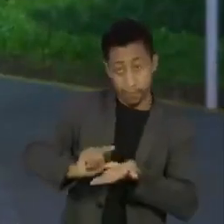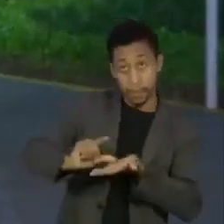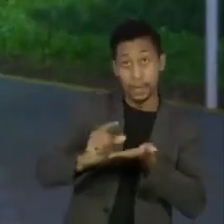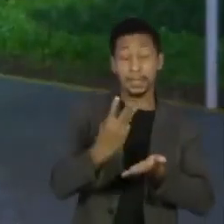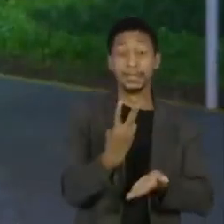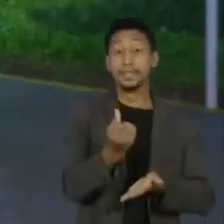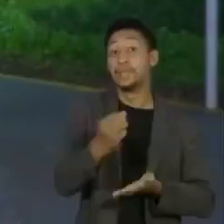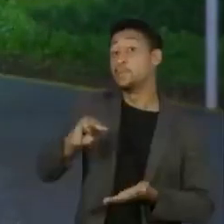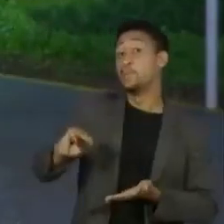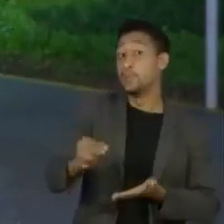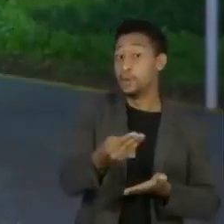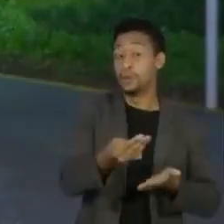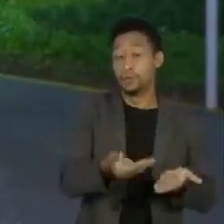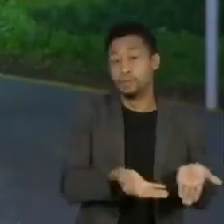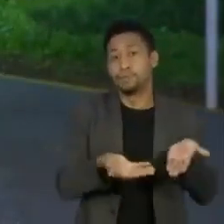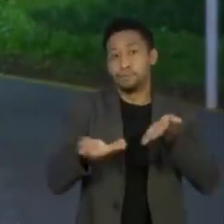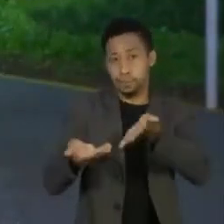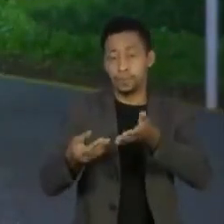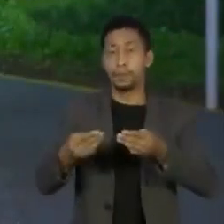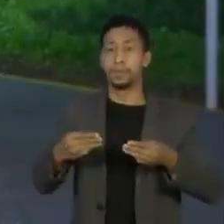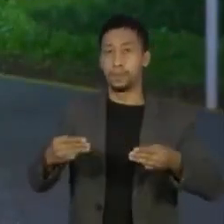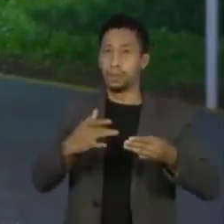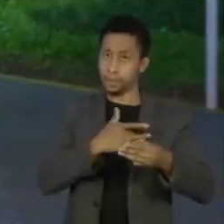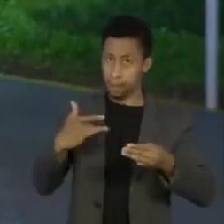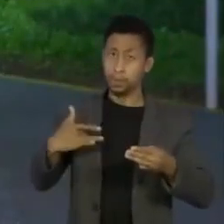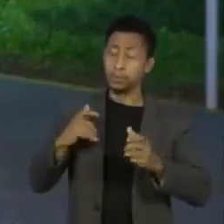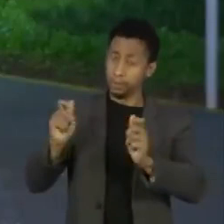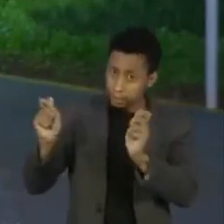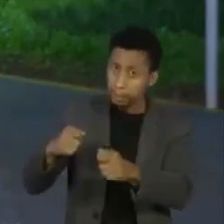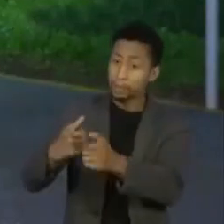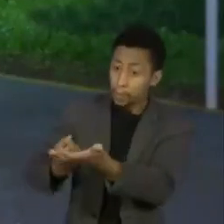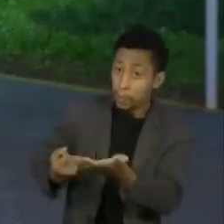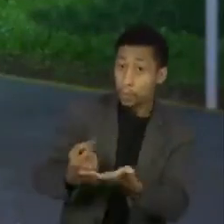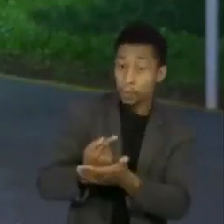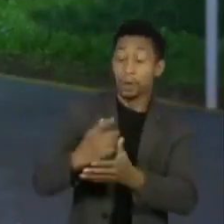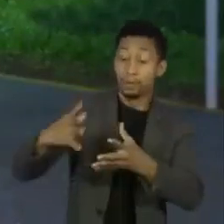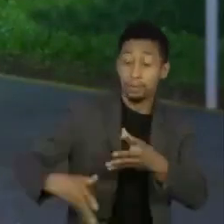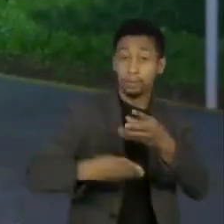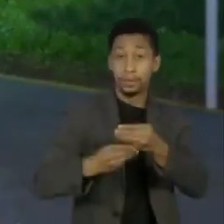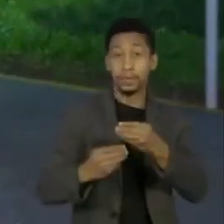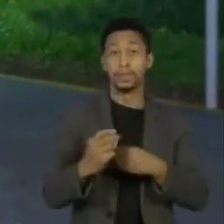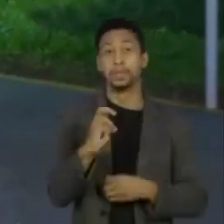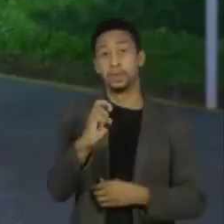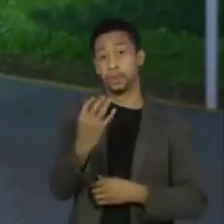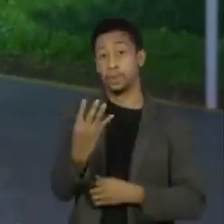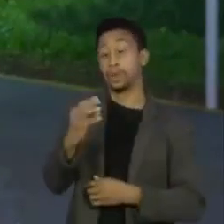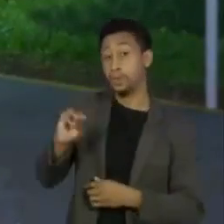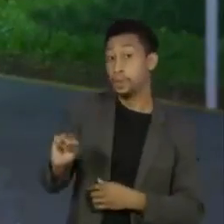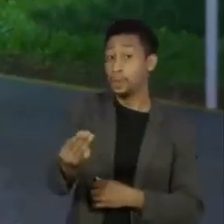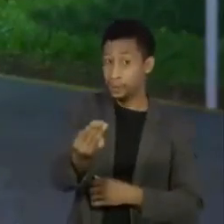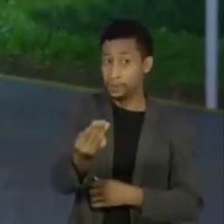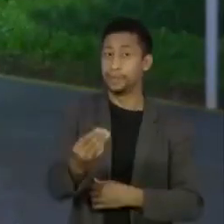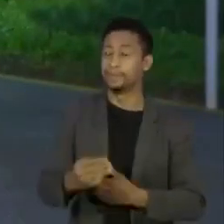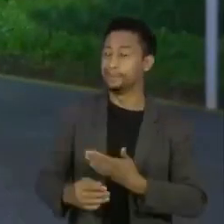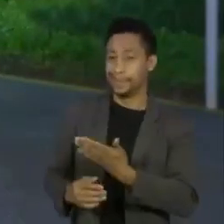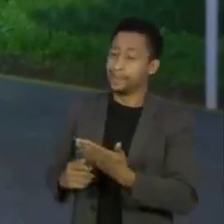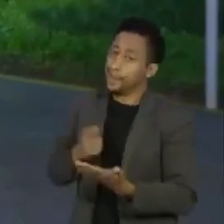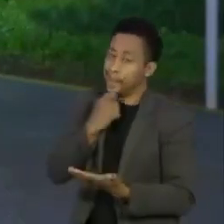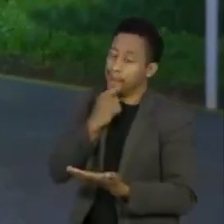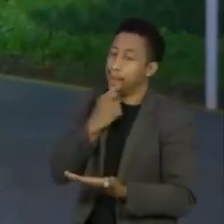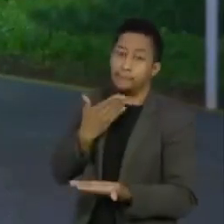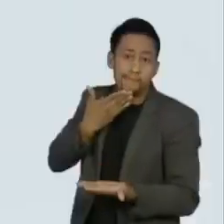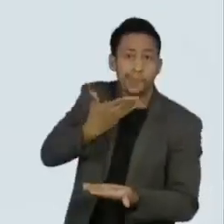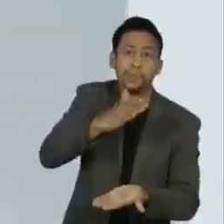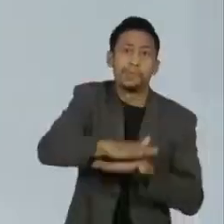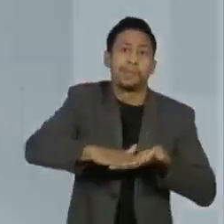Ministério da Saúde, que tem a opção de compra de mais 54 milhões. Mas ainda não manifestou interesse